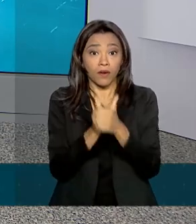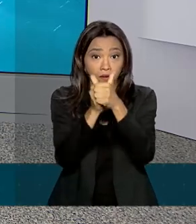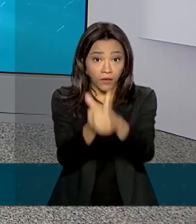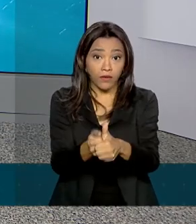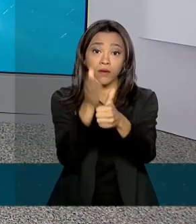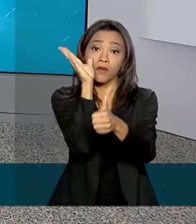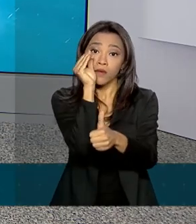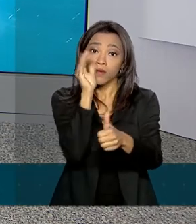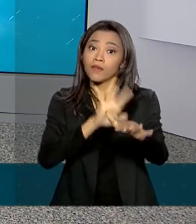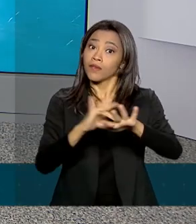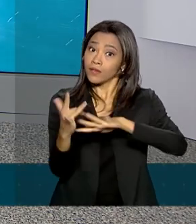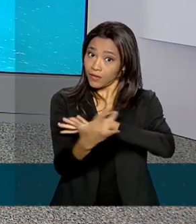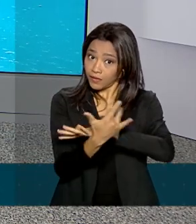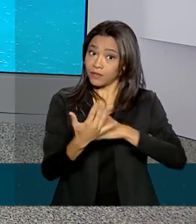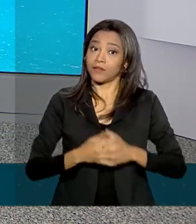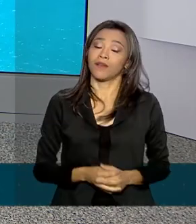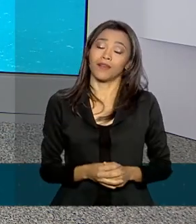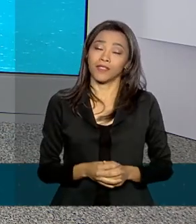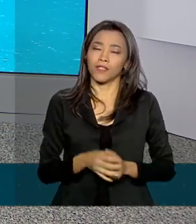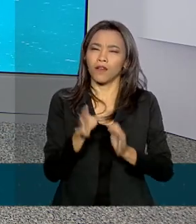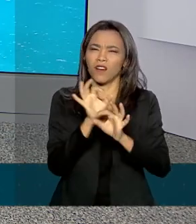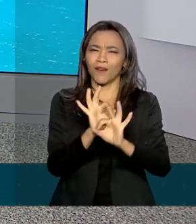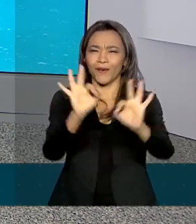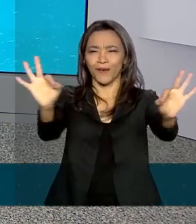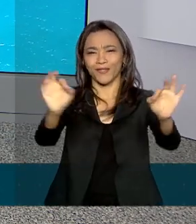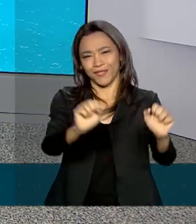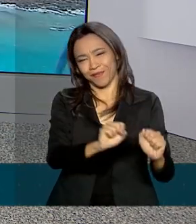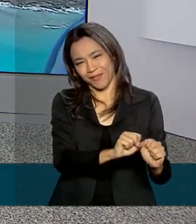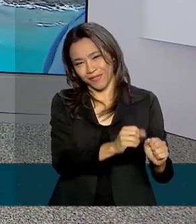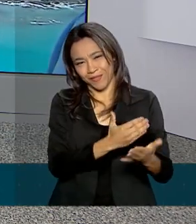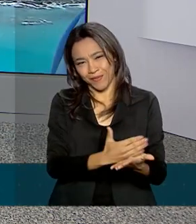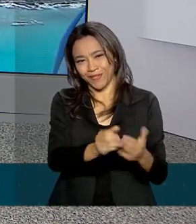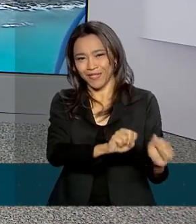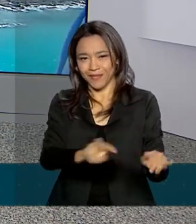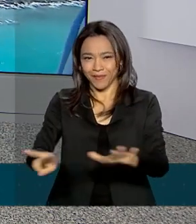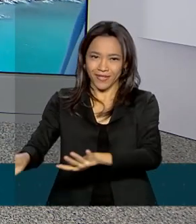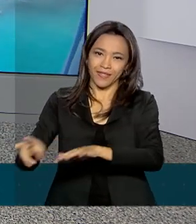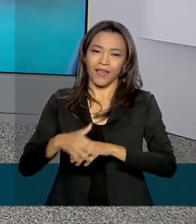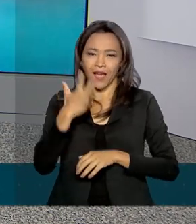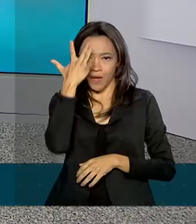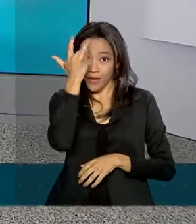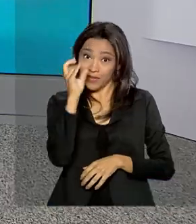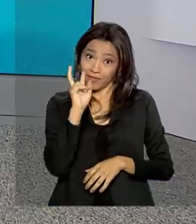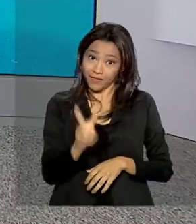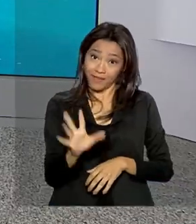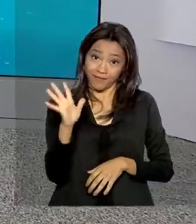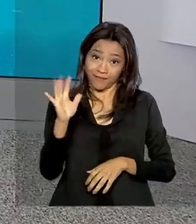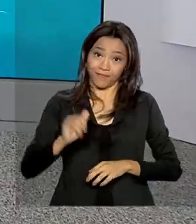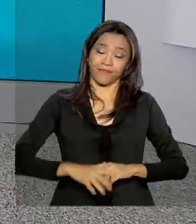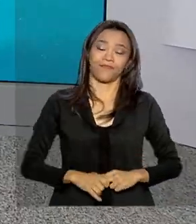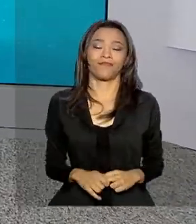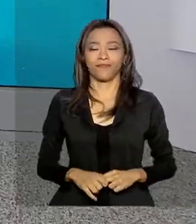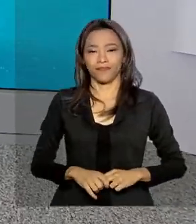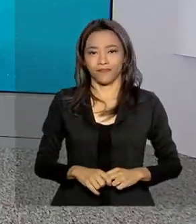acompanhar também pelas redes sociais. Ótimo início de semana para você. A gente se vê amanhã. Até lá!